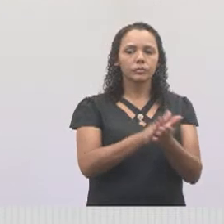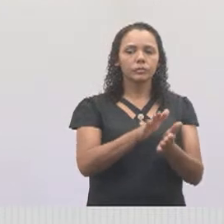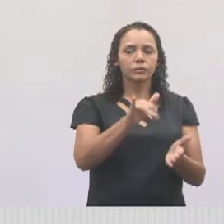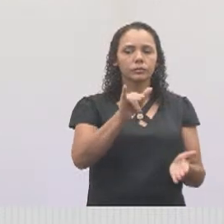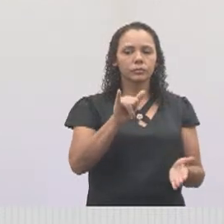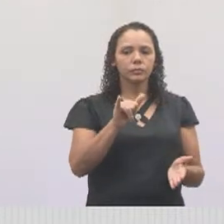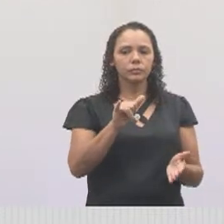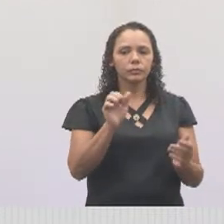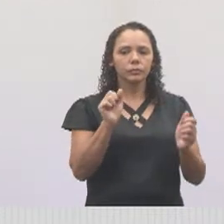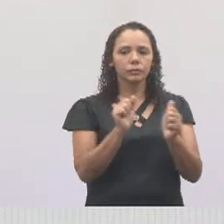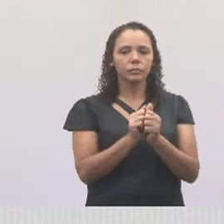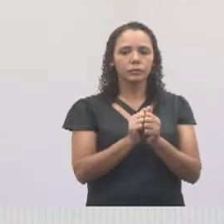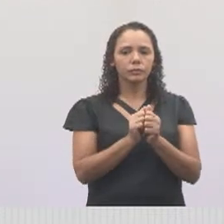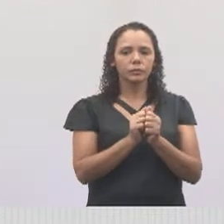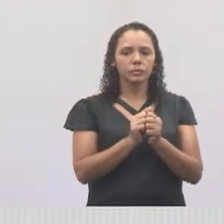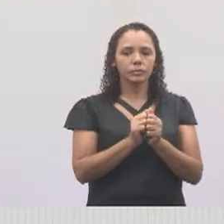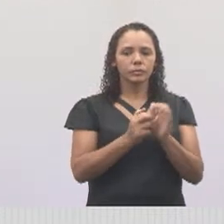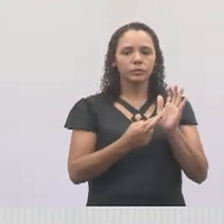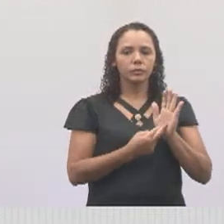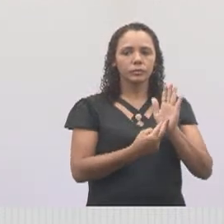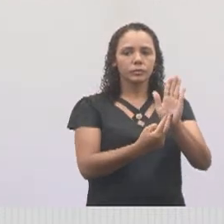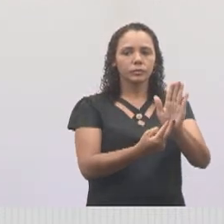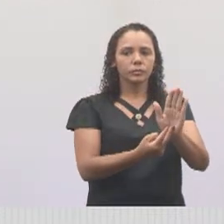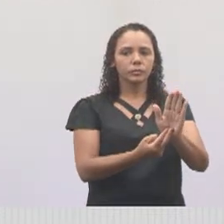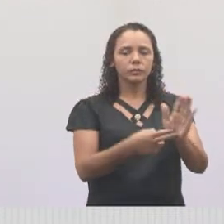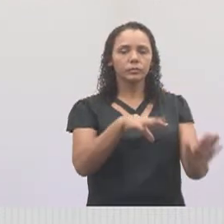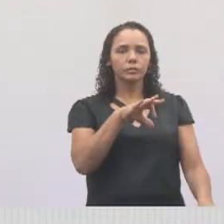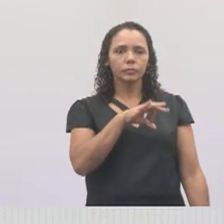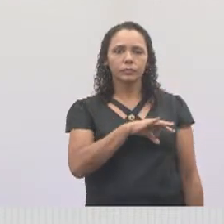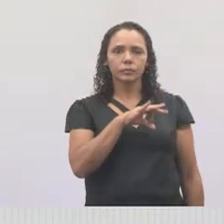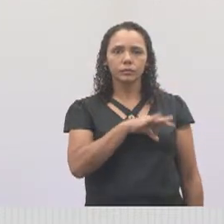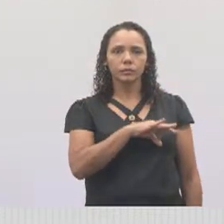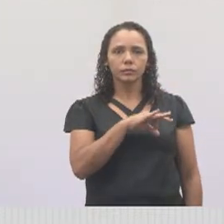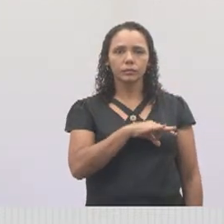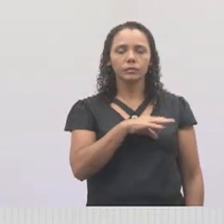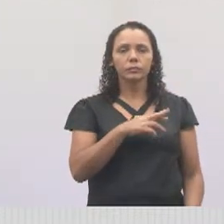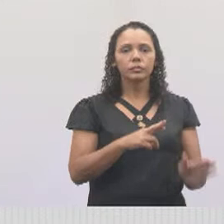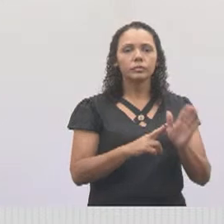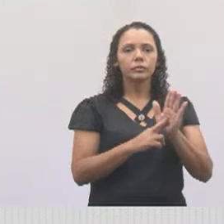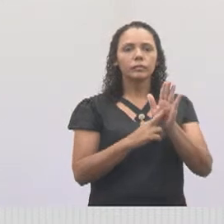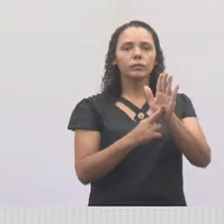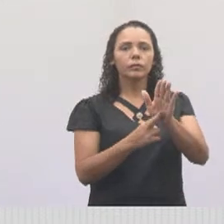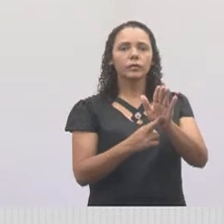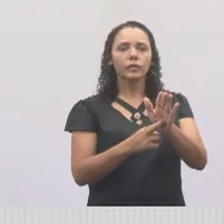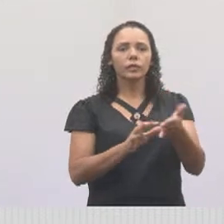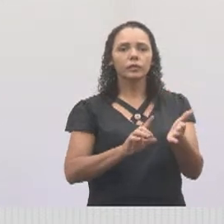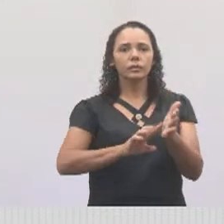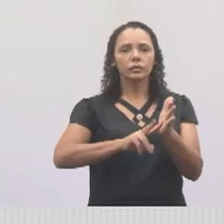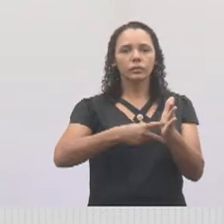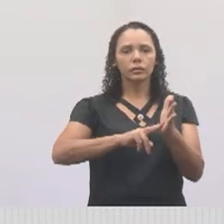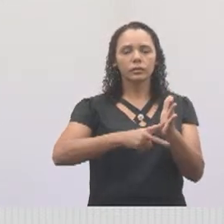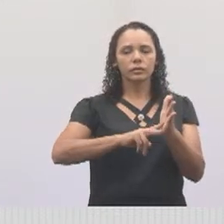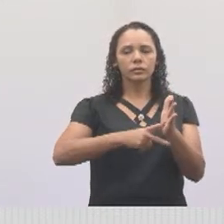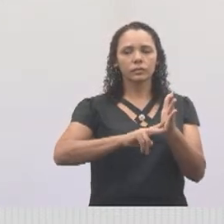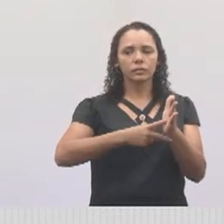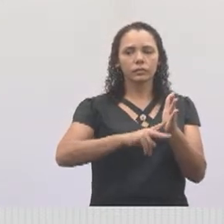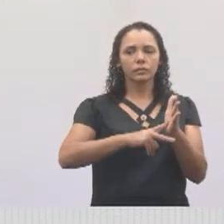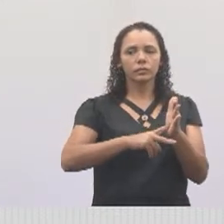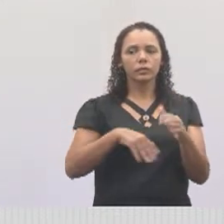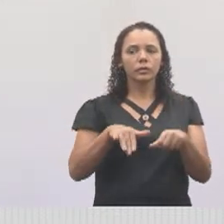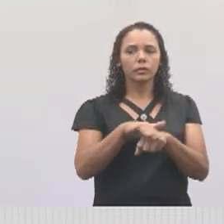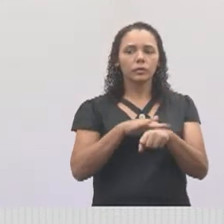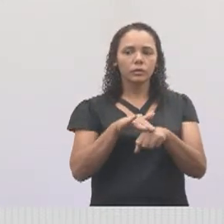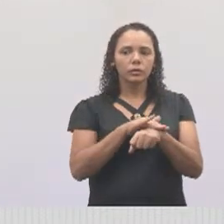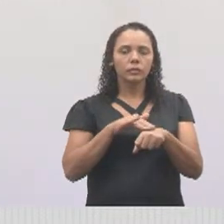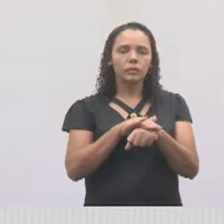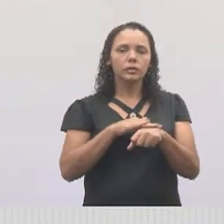os representantes da Guarda, representando o sindicato, conversamos